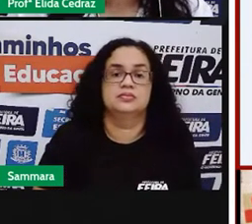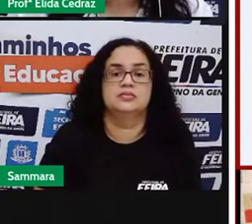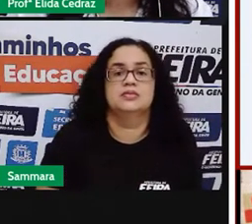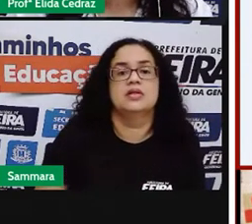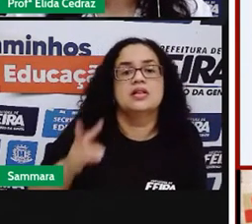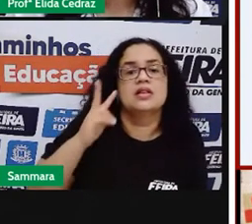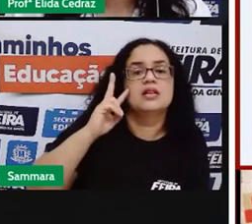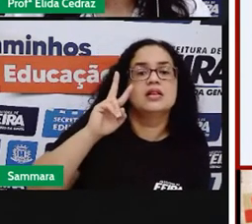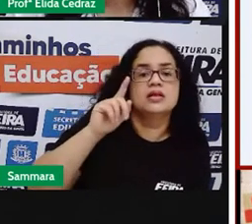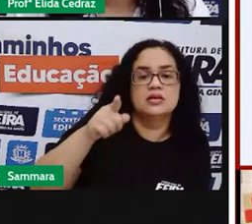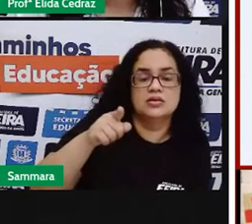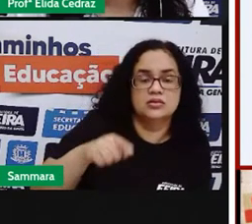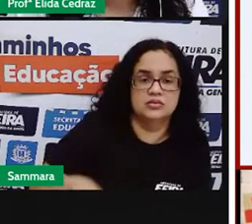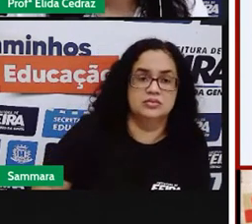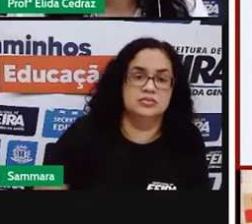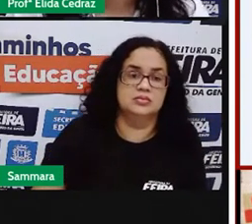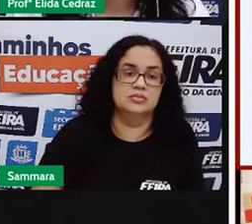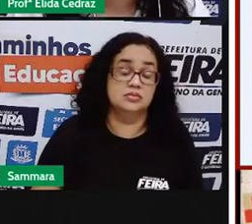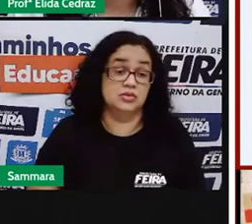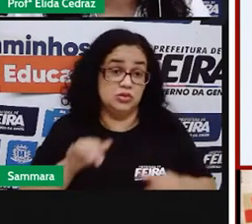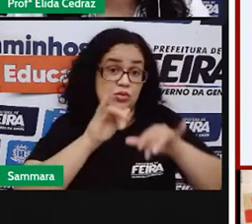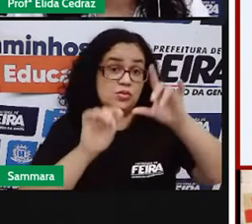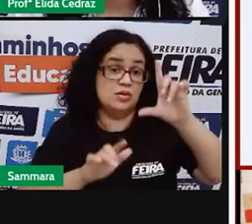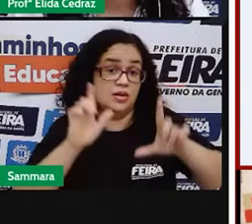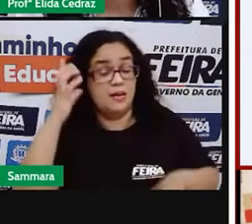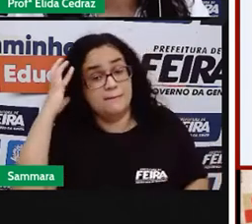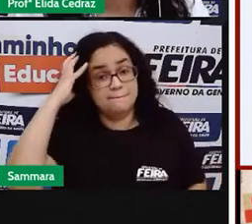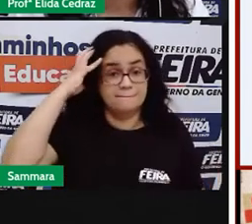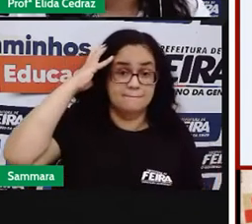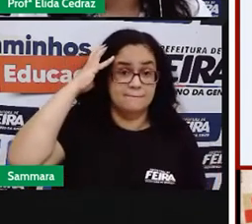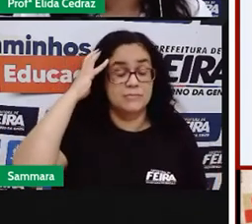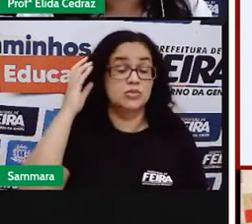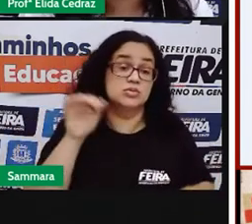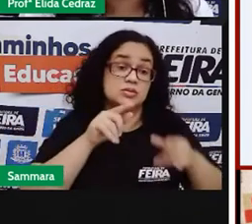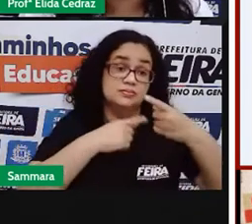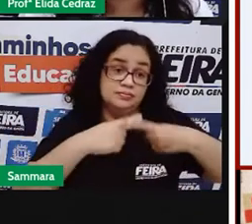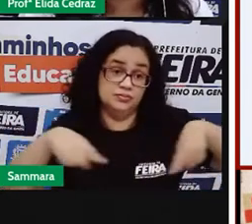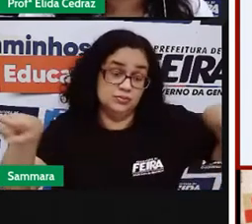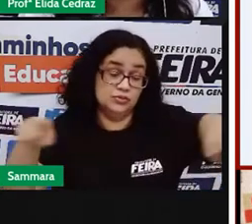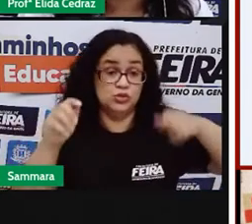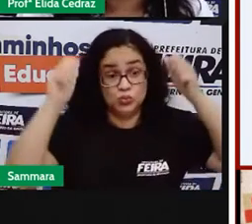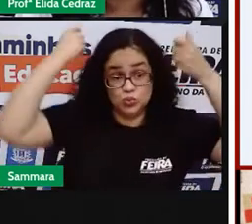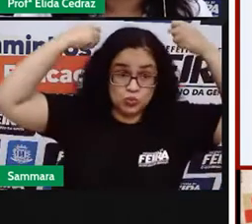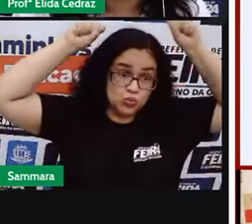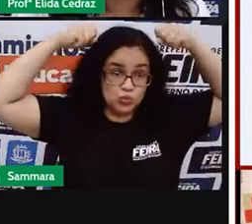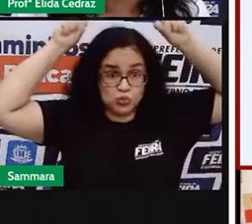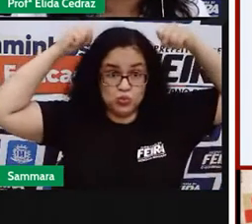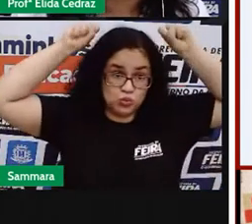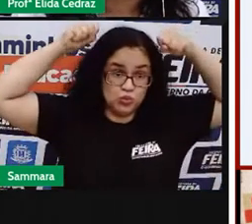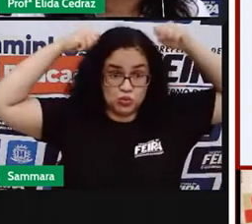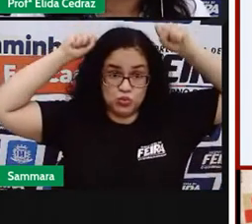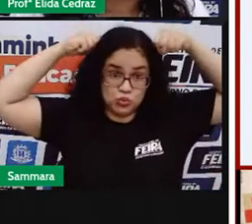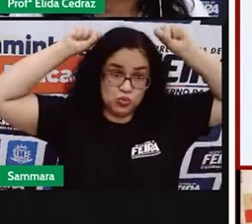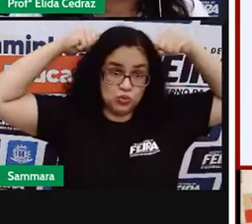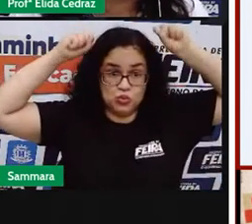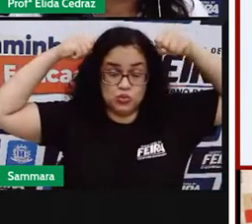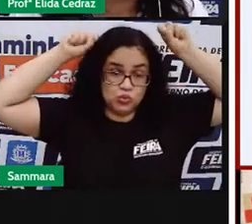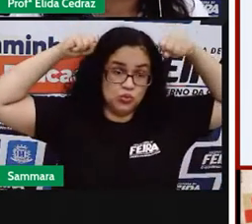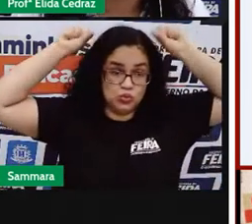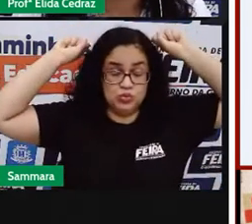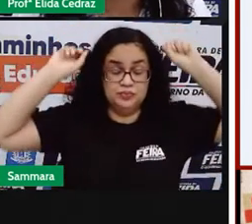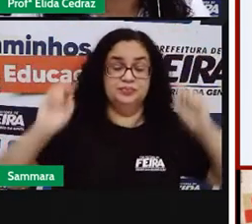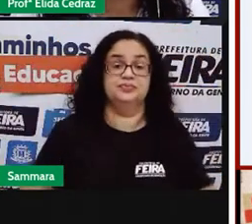Aqui, era um anúncio da campanha de vacinação feita por Xuxa. Xuxa é considerada a rainha dos